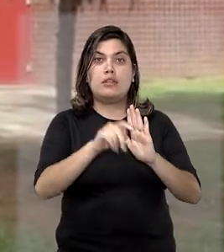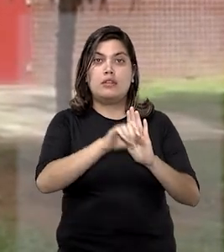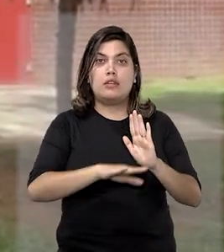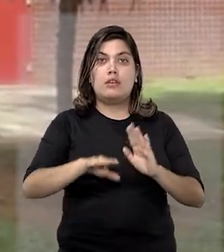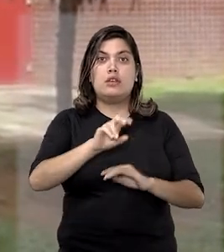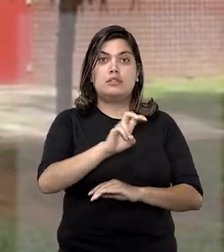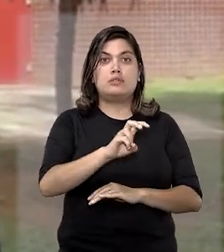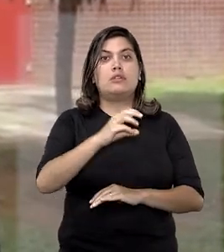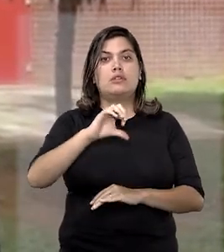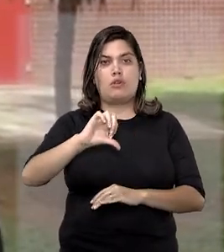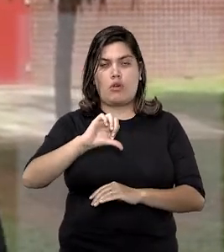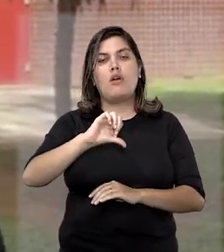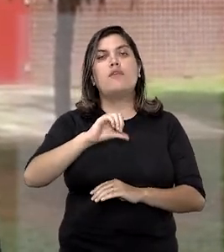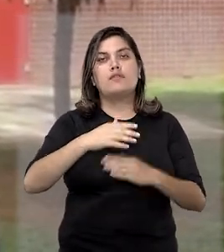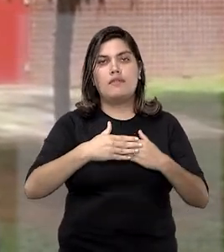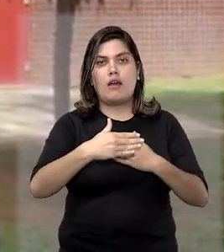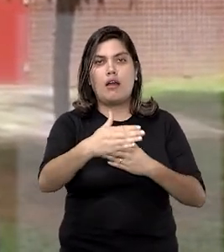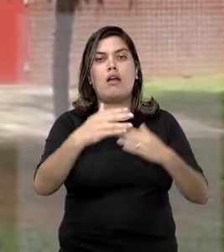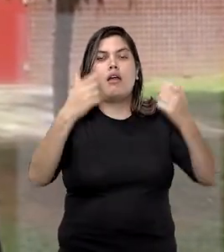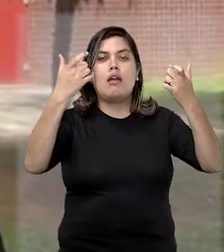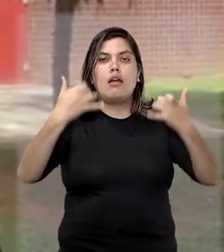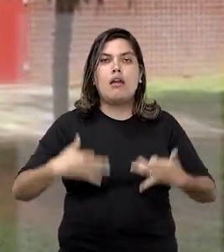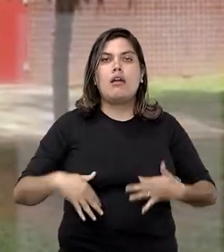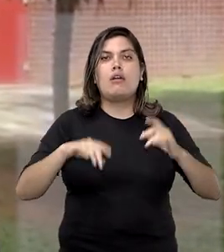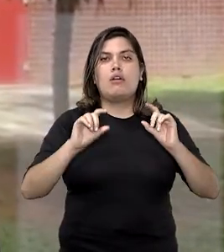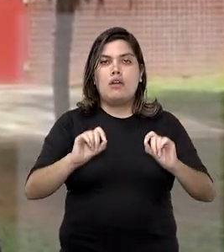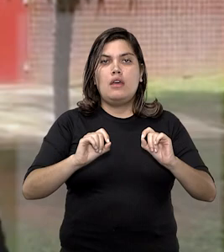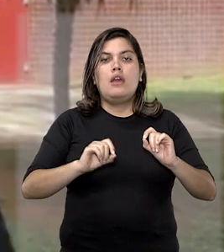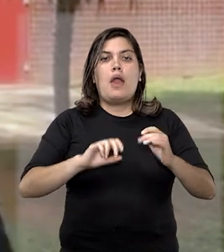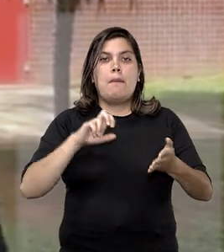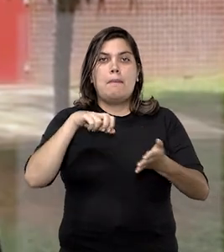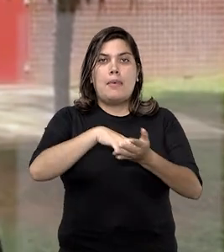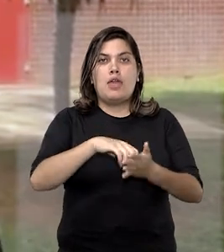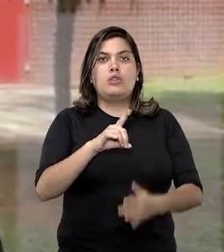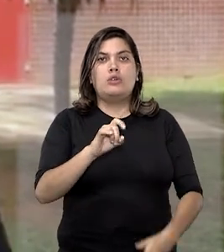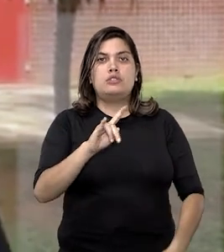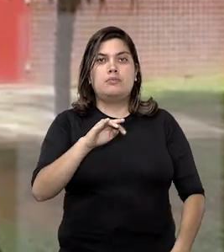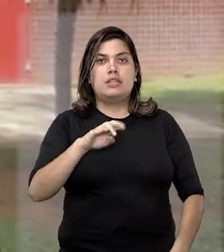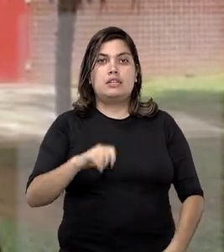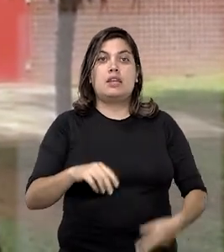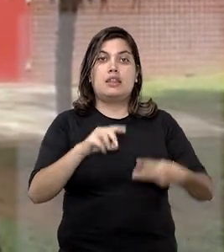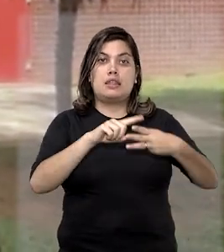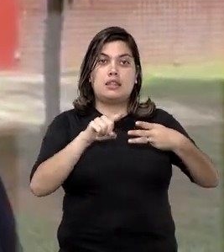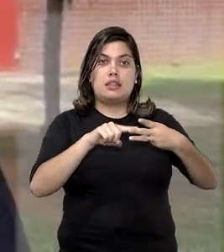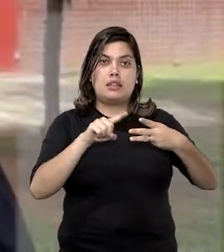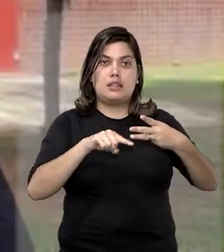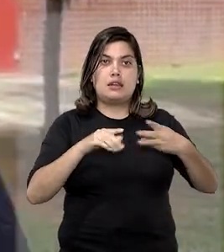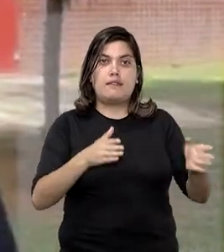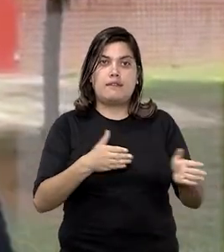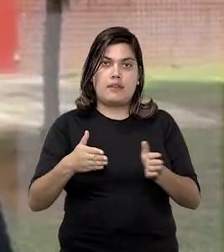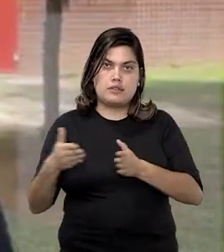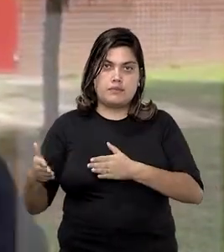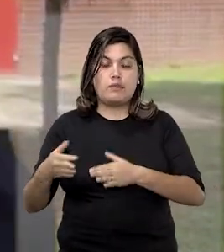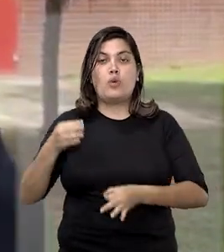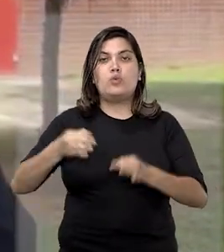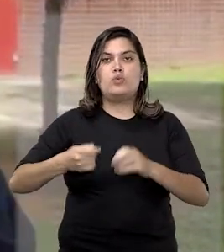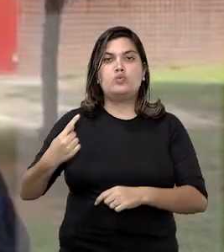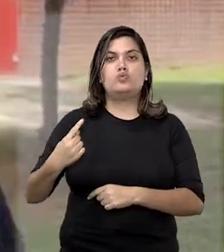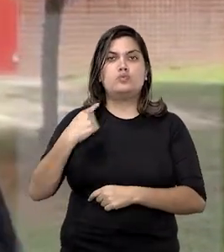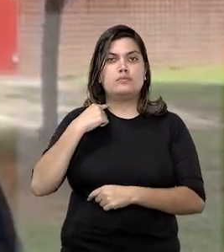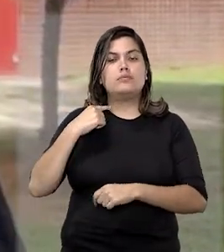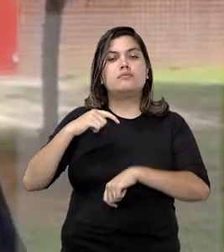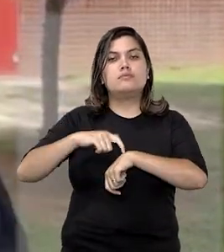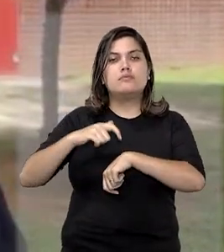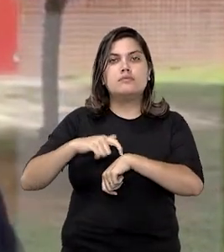59 seguintes, vai prever a aplicação da pena, essa dosimetria, em três fases. E aí o juiz, partindo